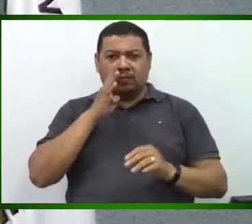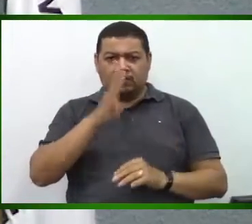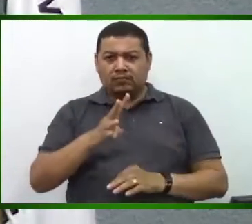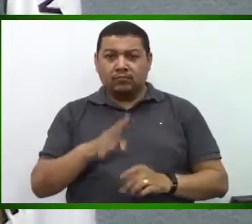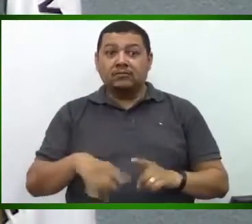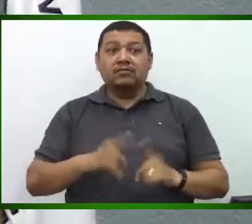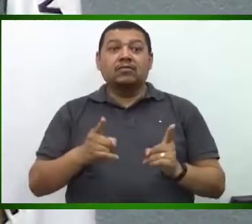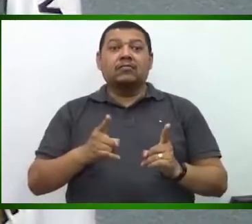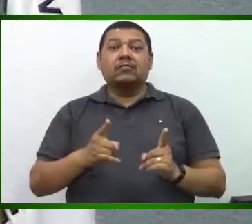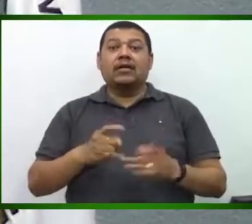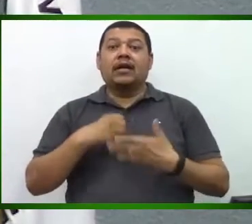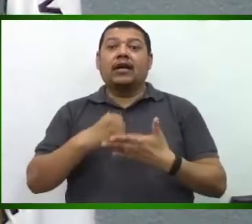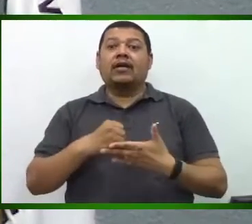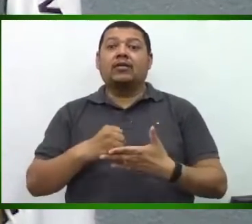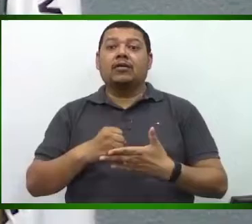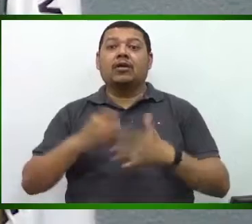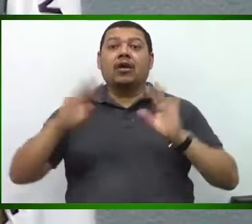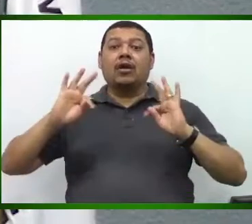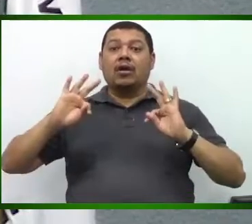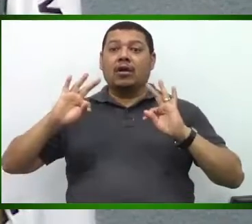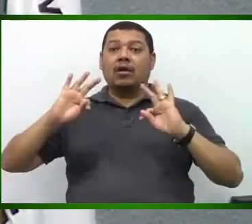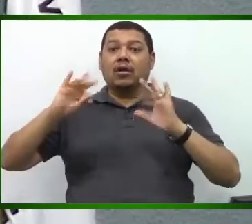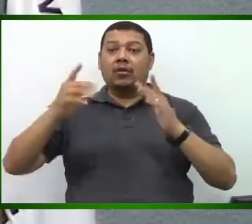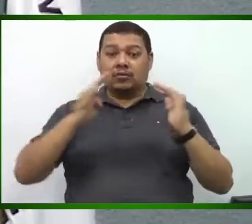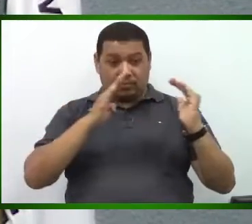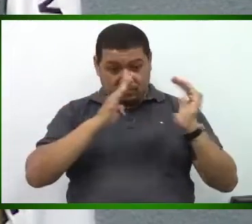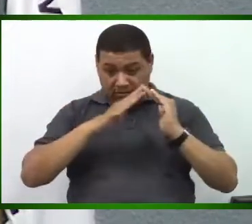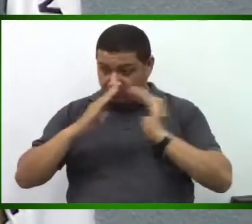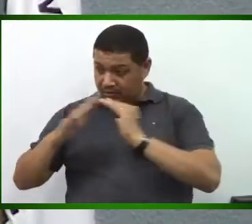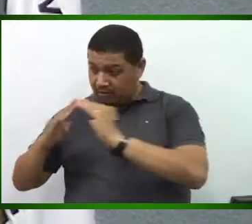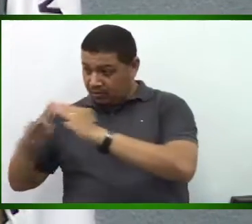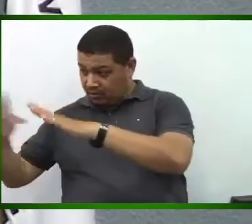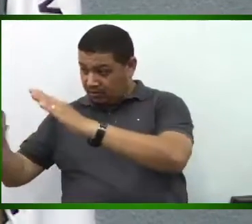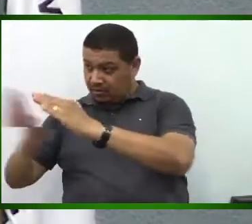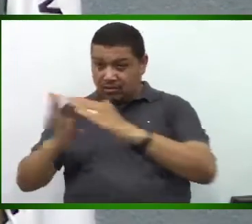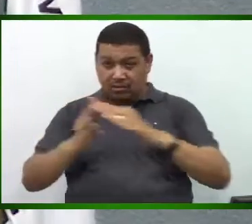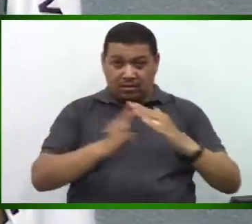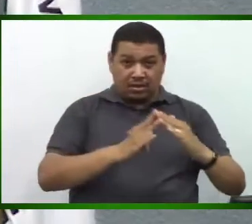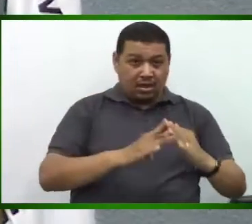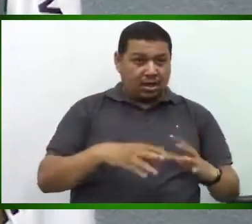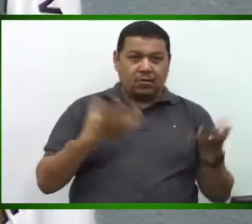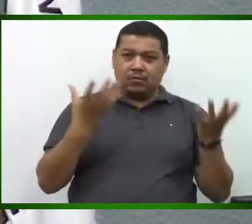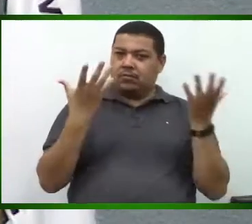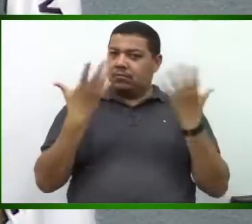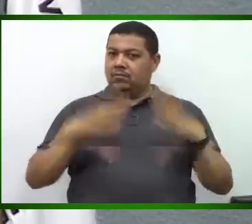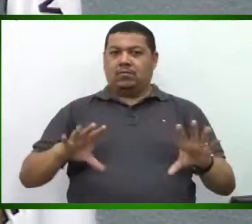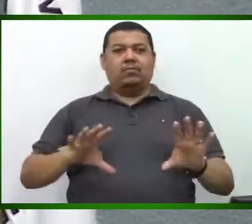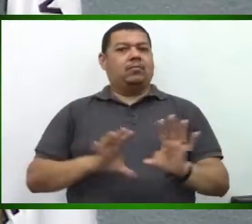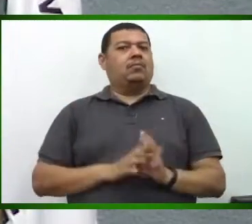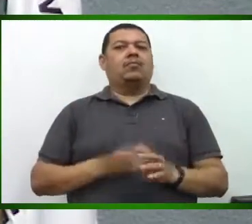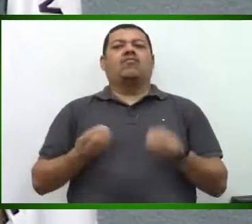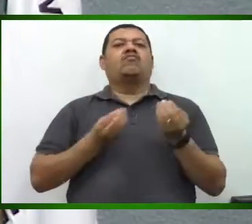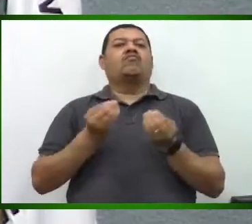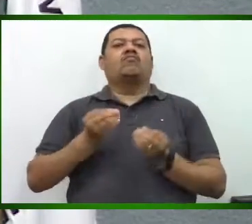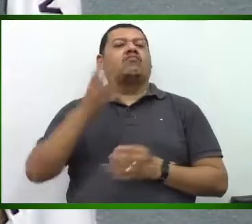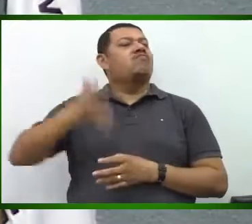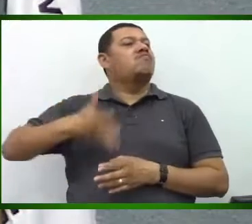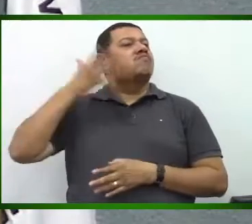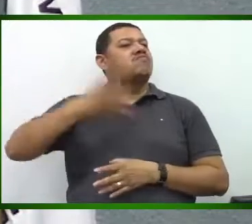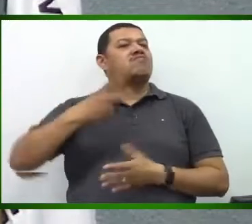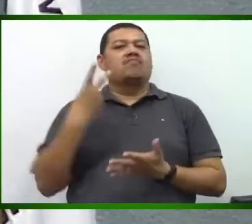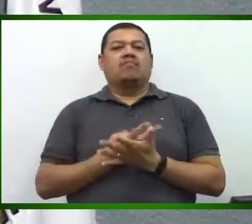como foi atendido todos os moradores, eu não concordo com essa fala.